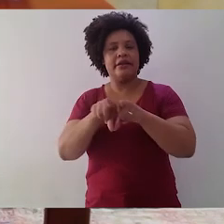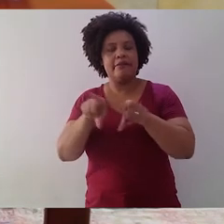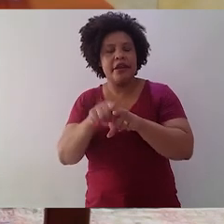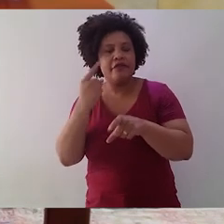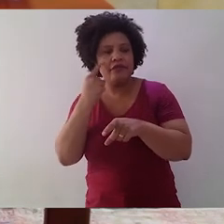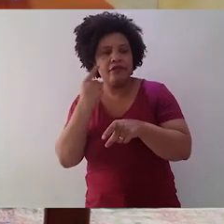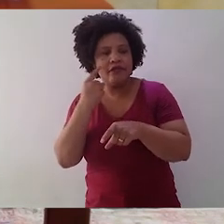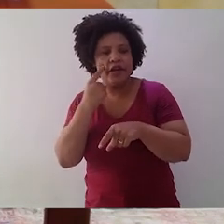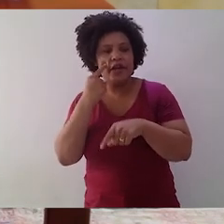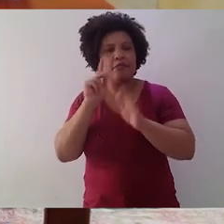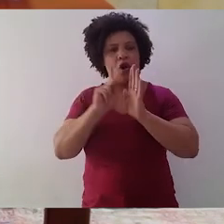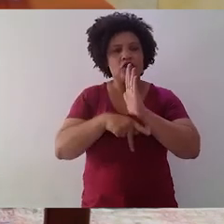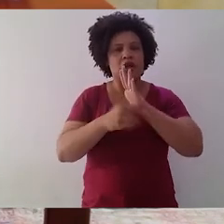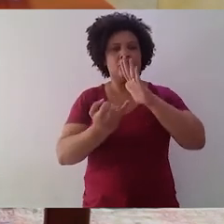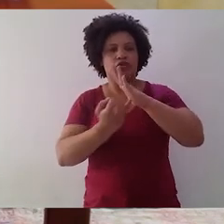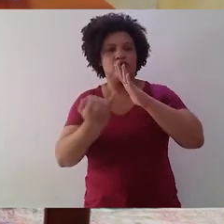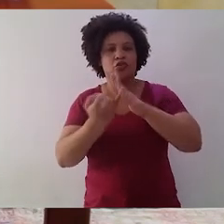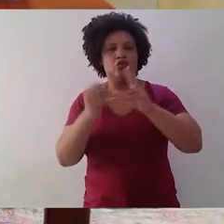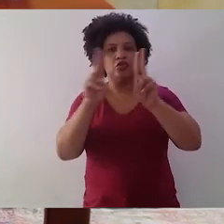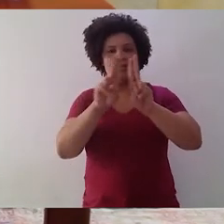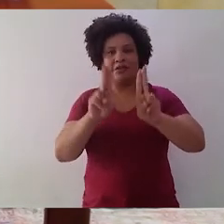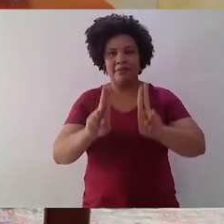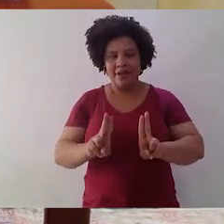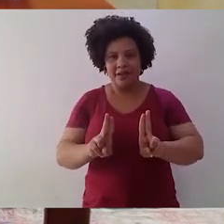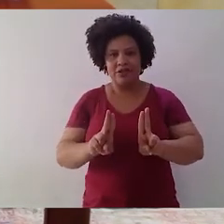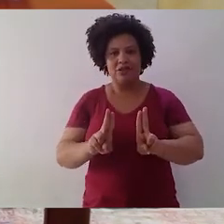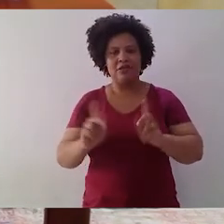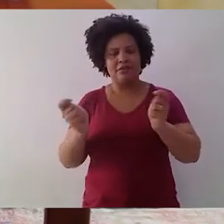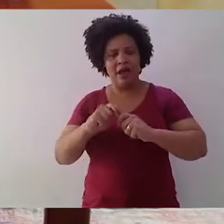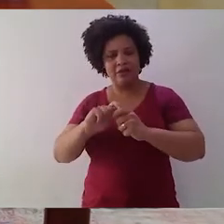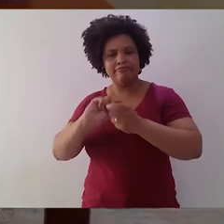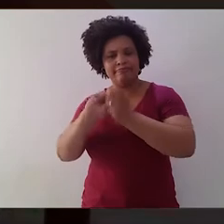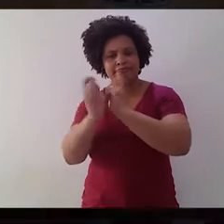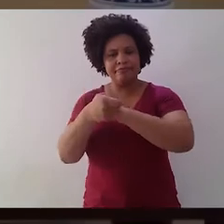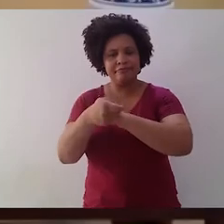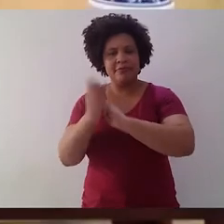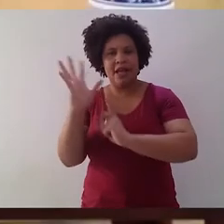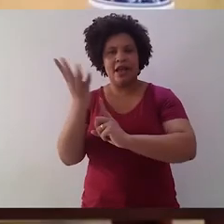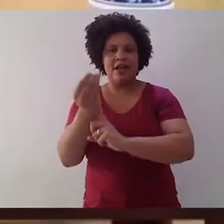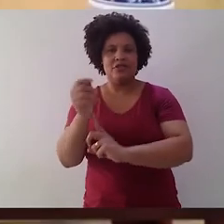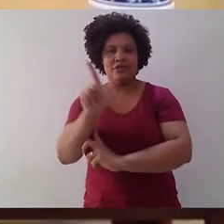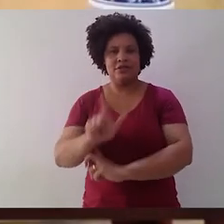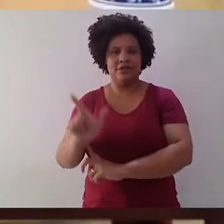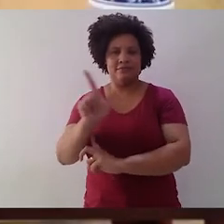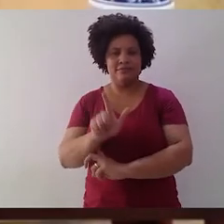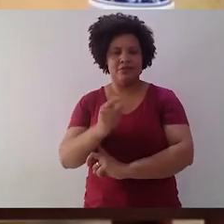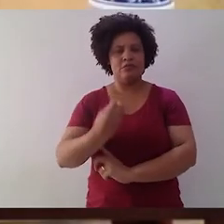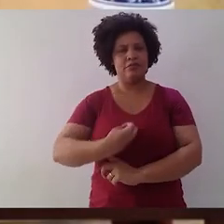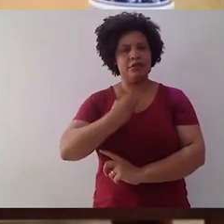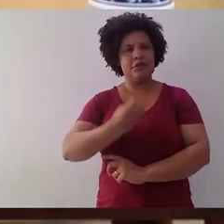do Instituto Unimed BH procurem aperfeiçoar-se na arte da literatura. Ai, palavras!